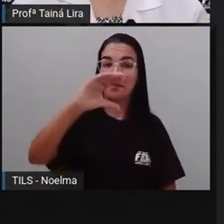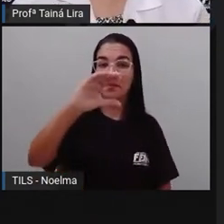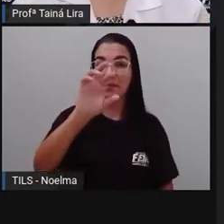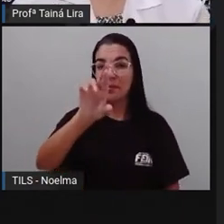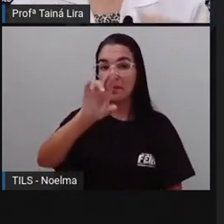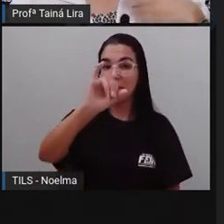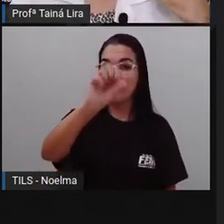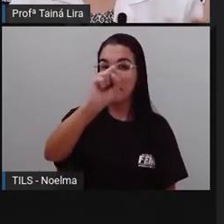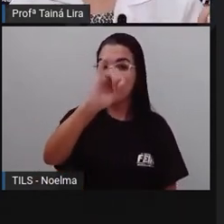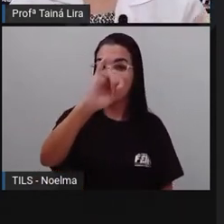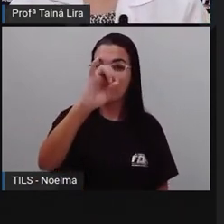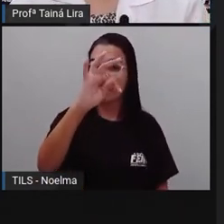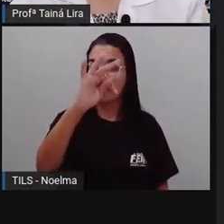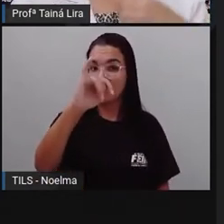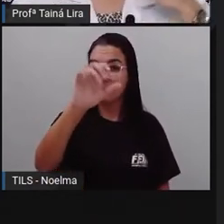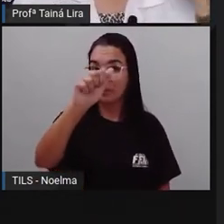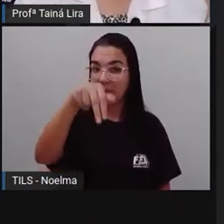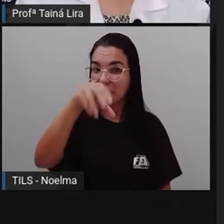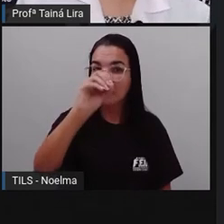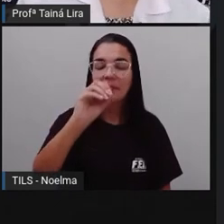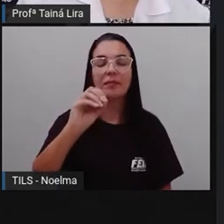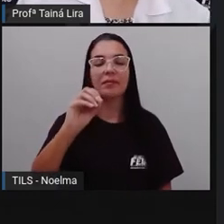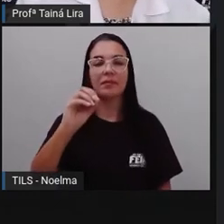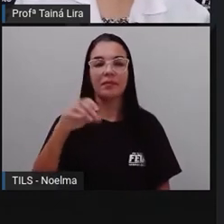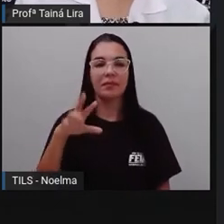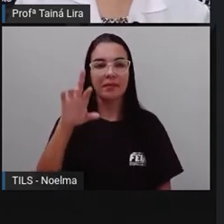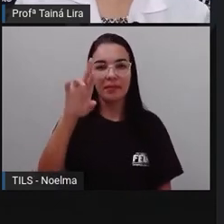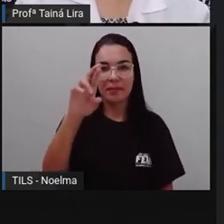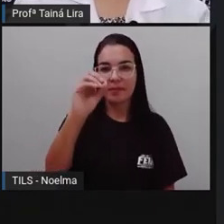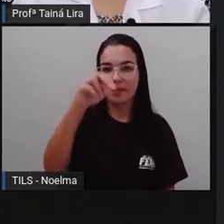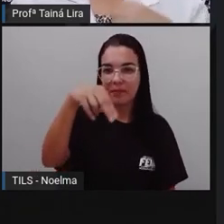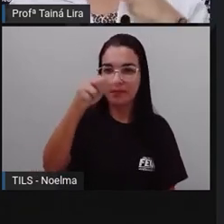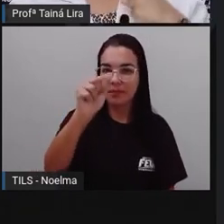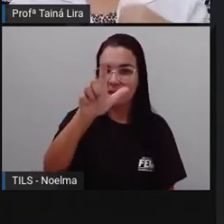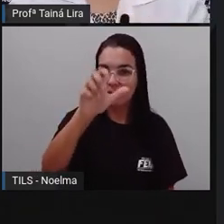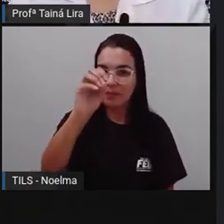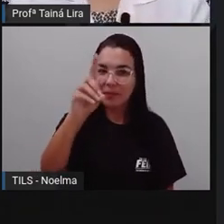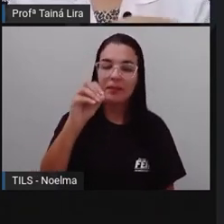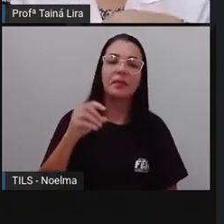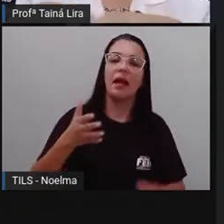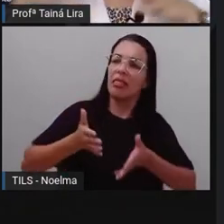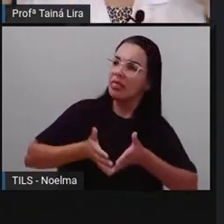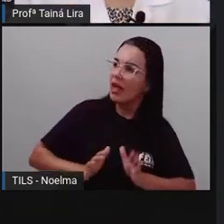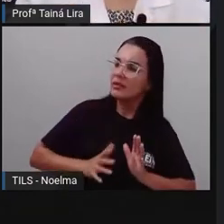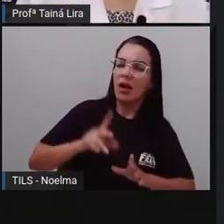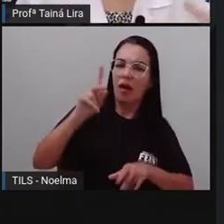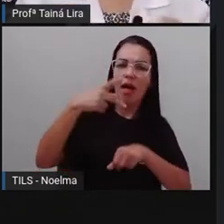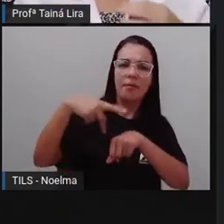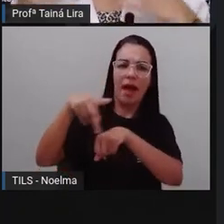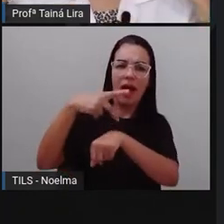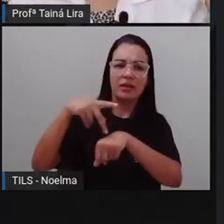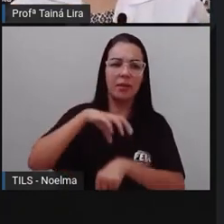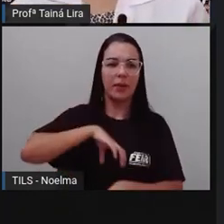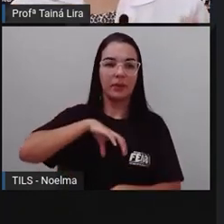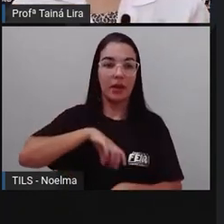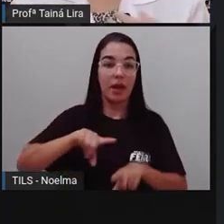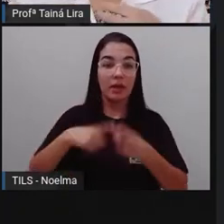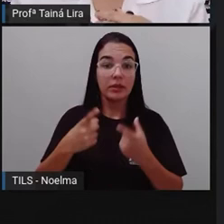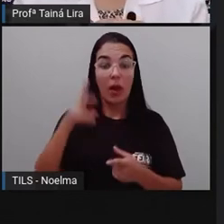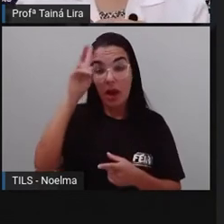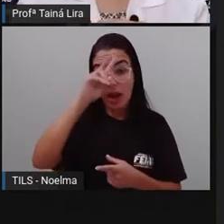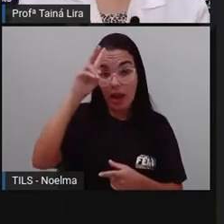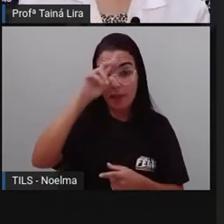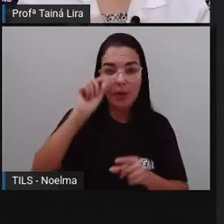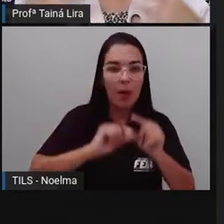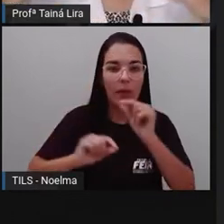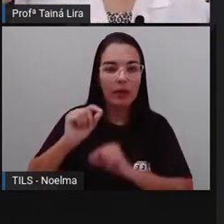futebol, não é verdade? Que nasceu em Portugal, tá bom? Então, lembre-se que os portugueses, eles também